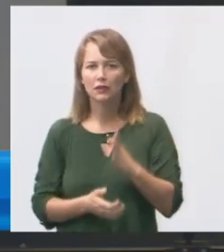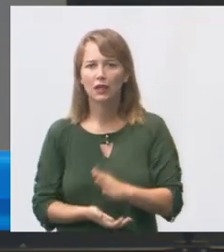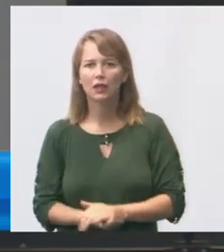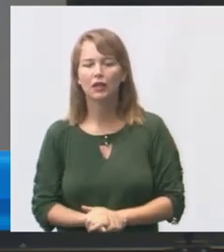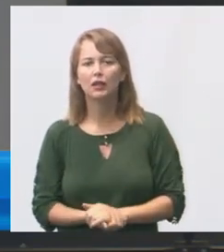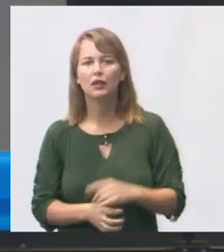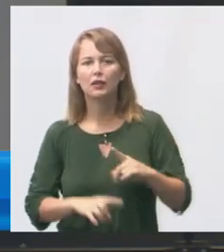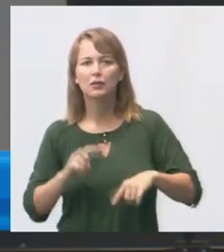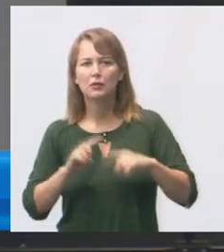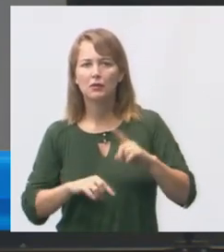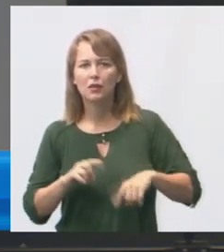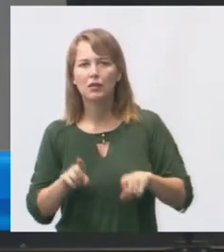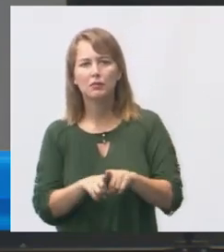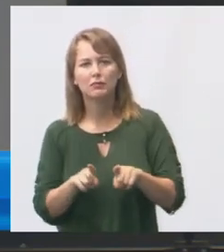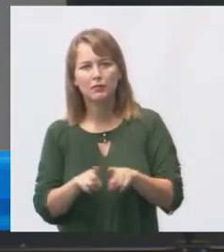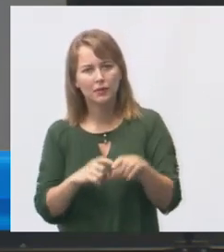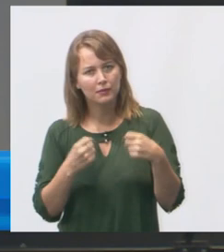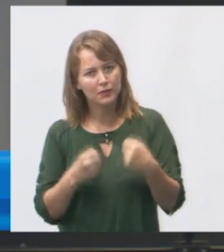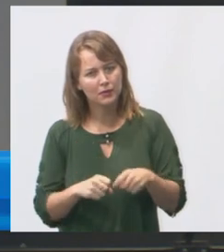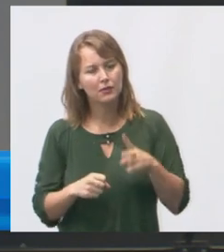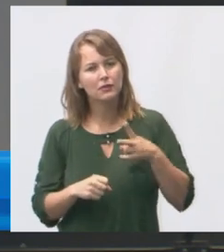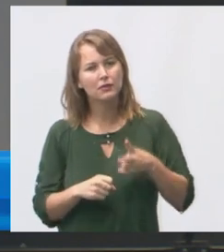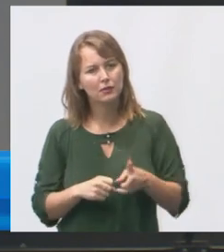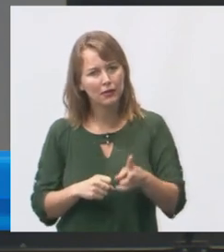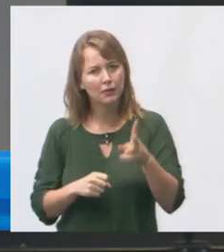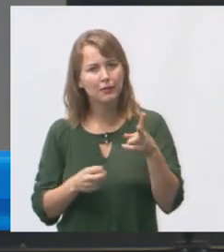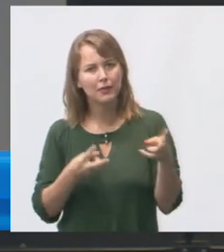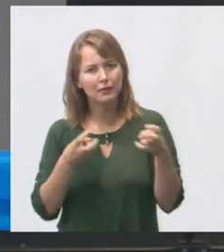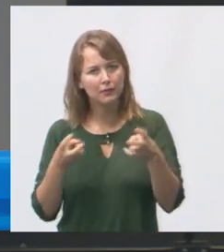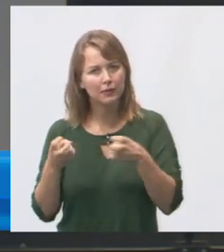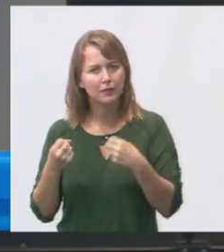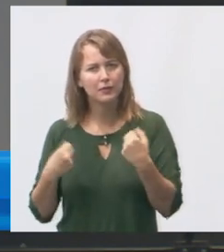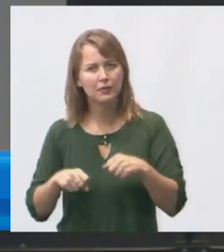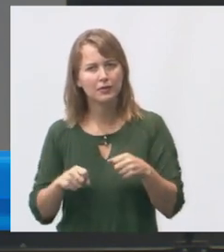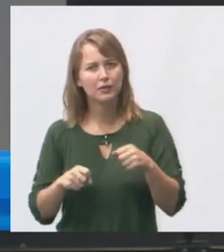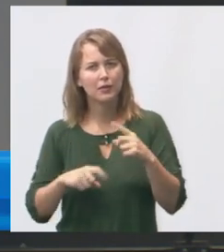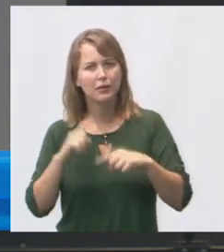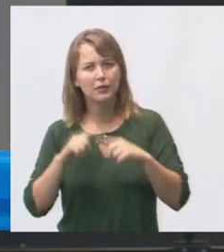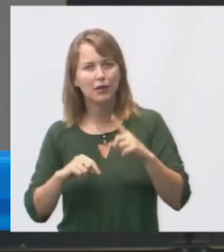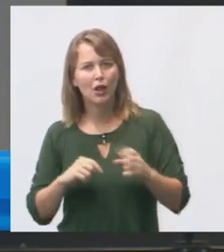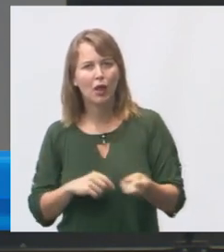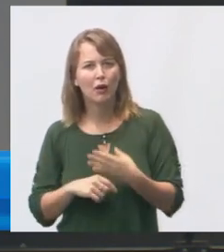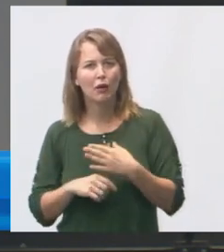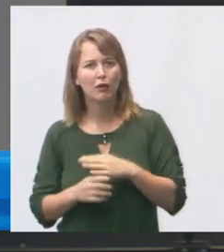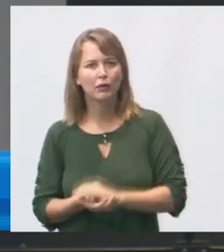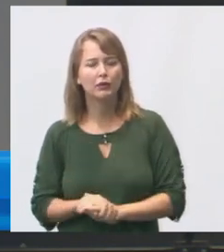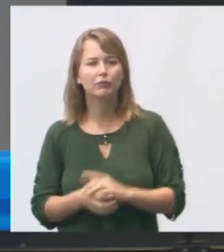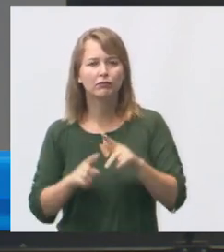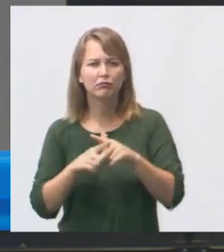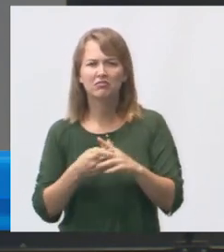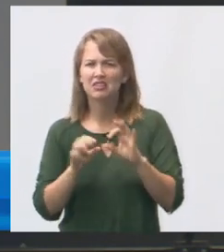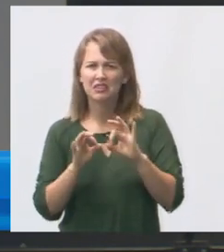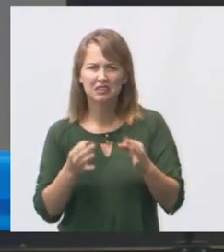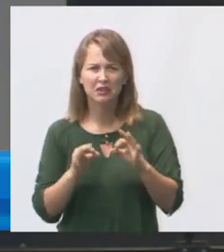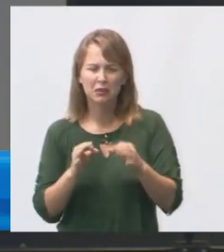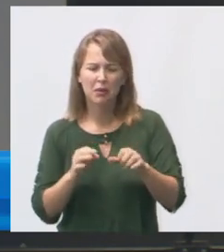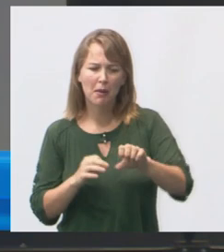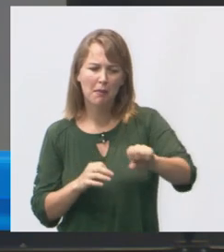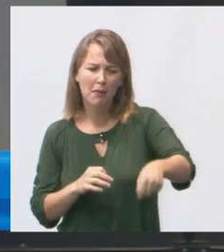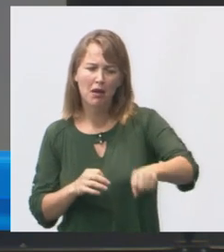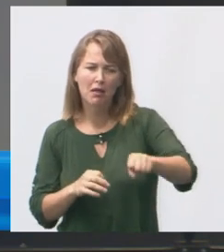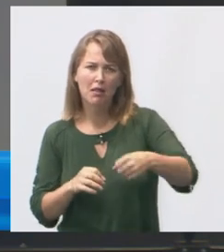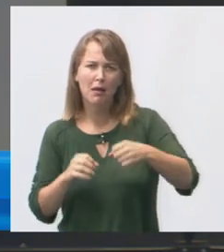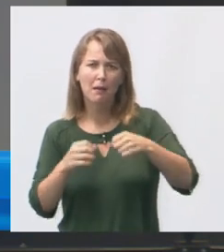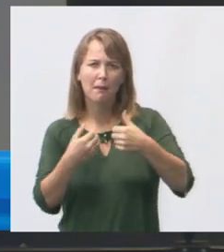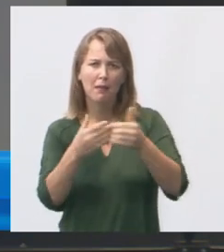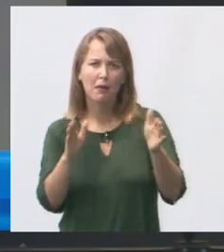mobiliário mesma situação que a gente sempre identificou em todas elas aqui alguns reparos simples coisa de maçaneta uma coisa